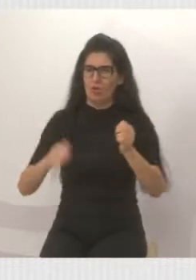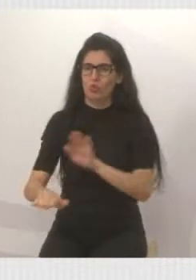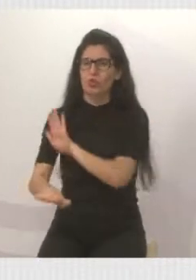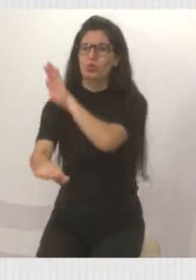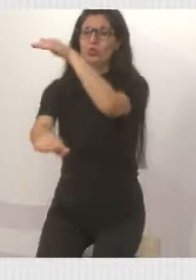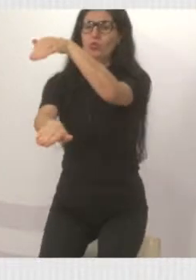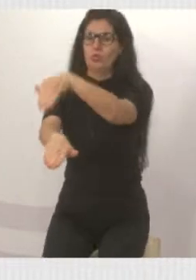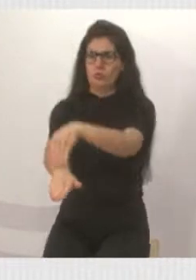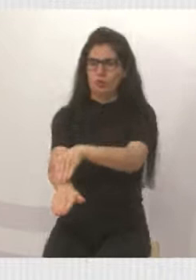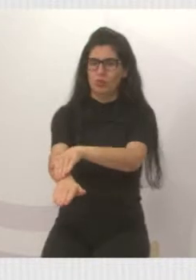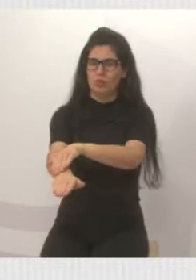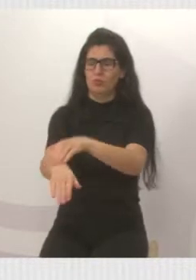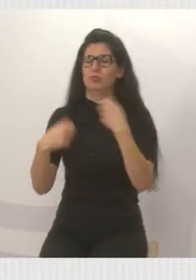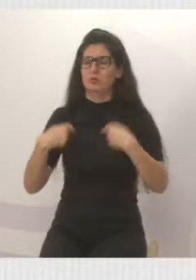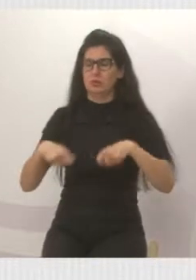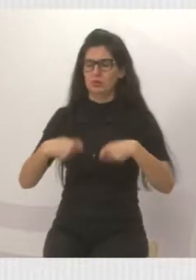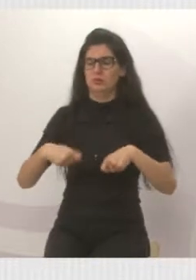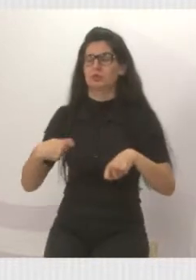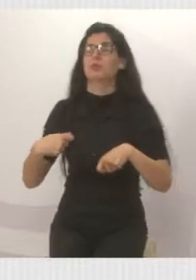A foto 6.